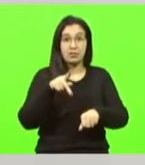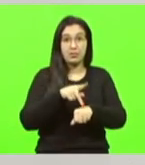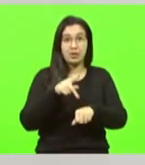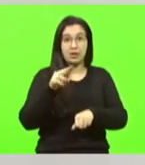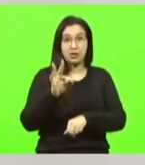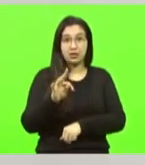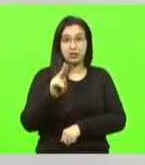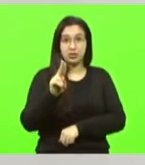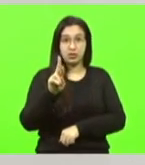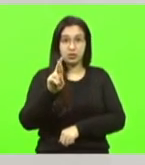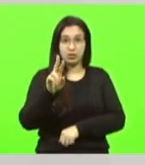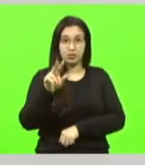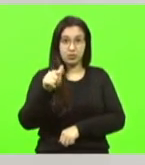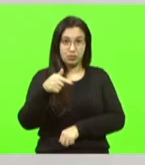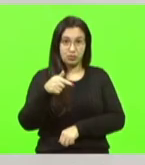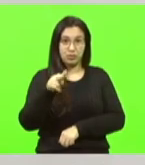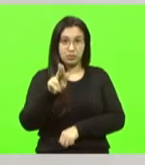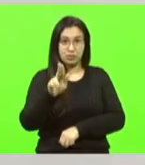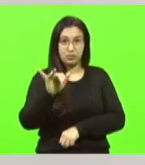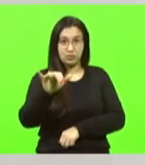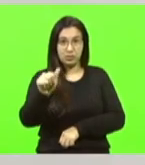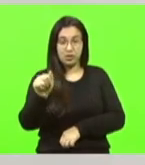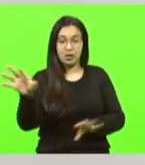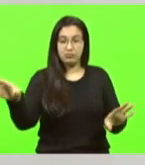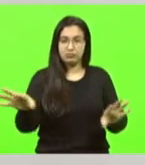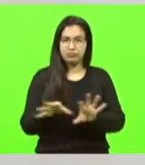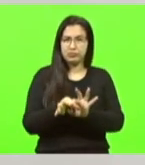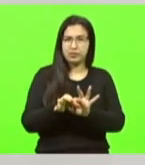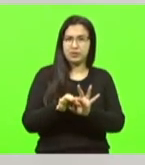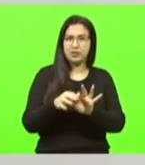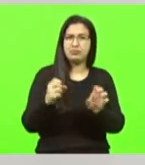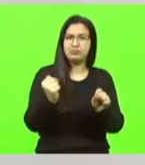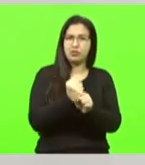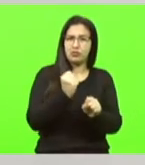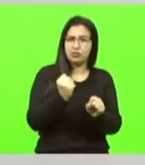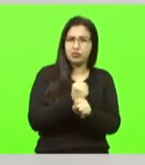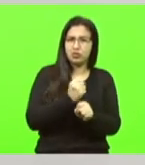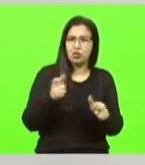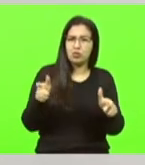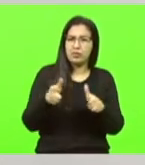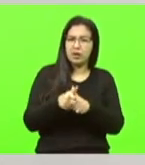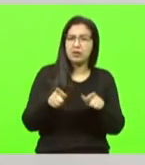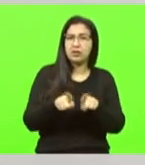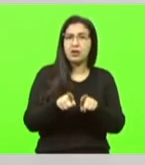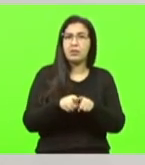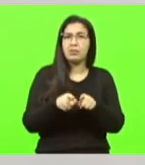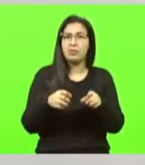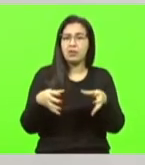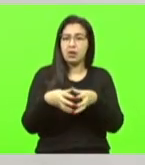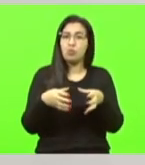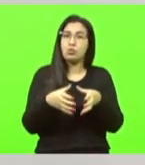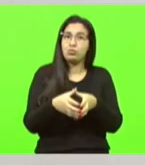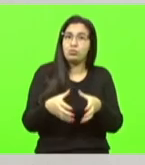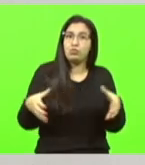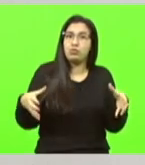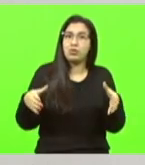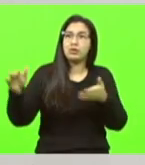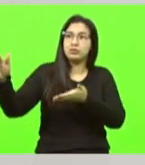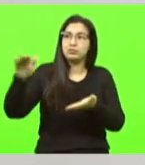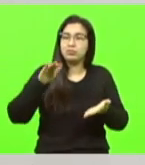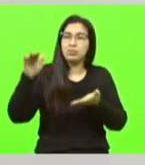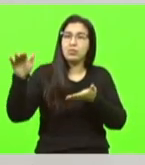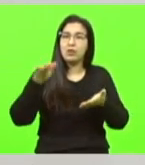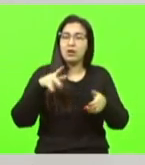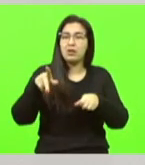da união de pequenos construtores que se uniram junto com os grandes para fazer essa importação a construção civil